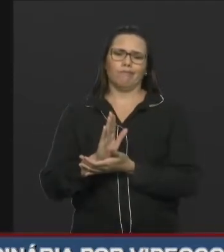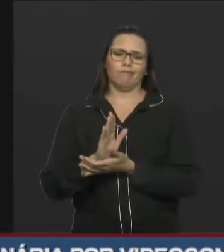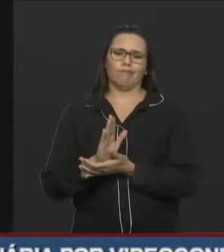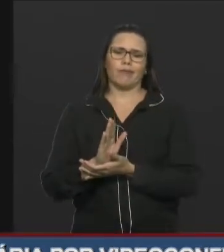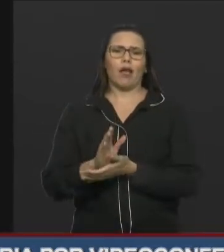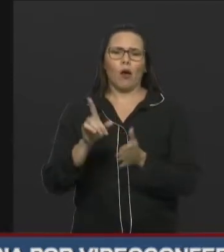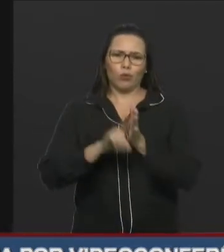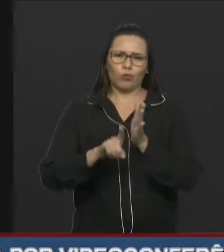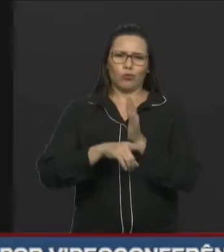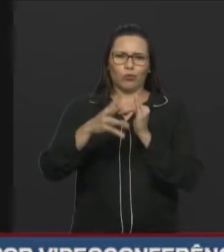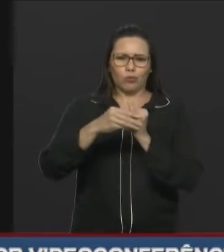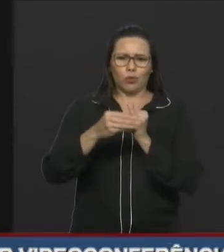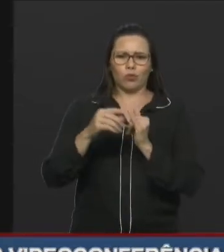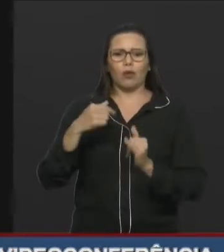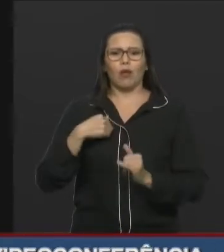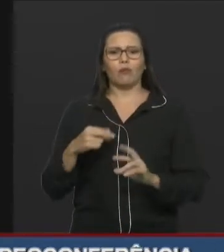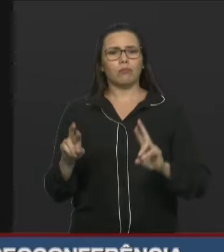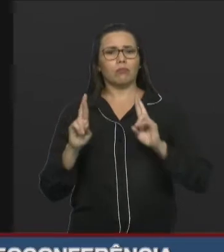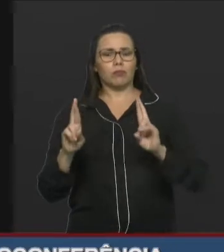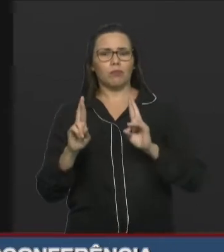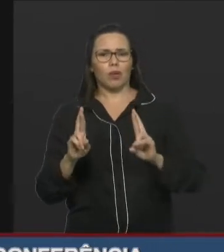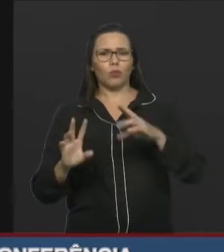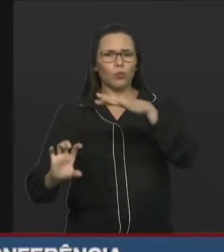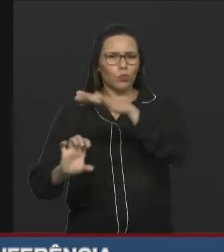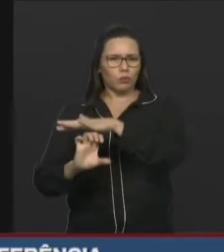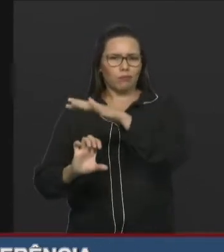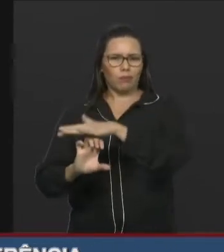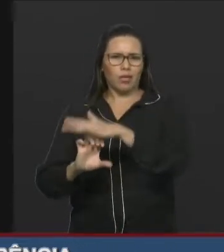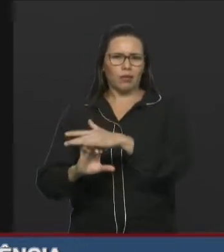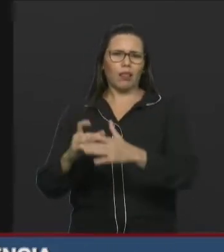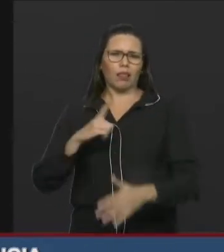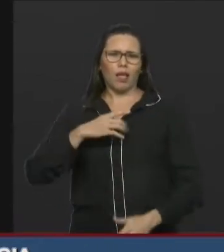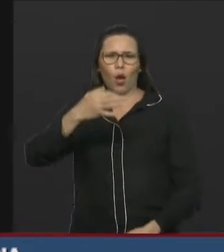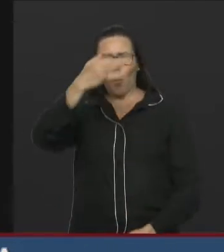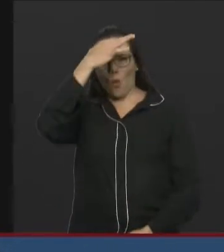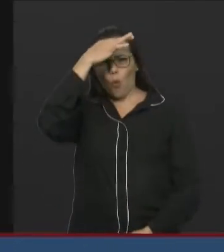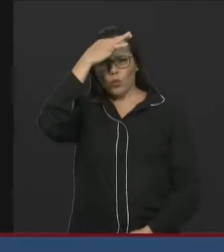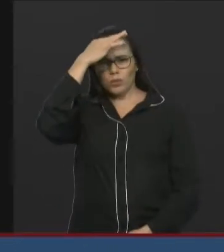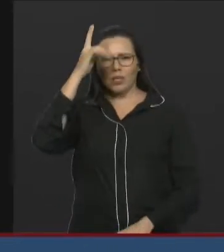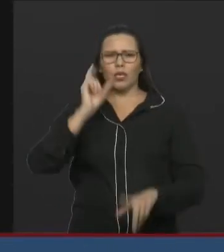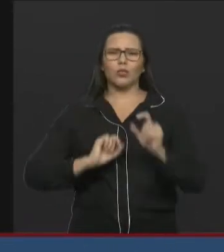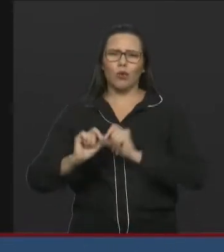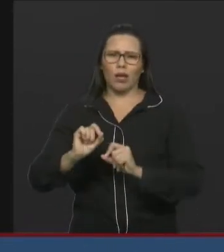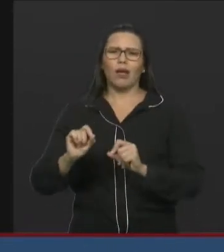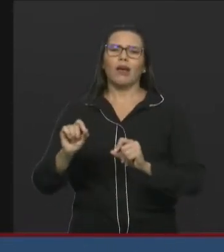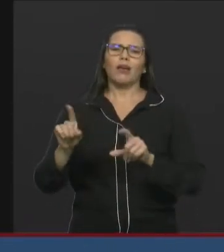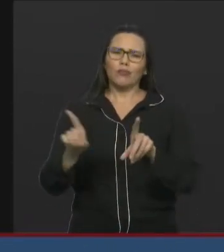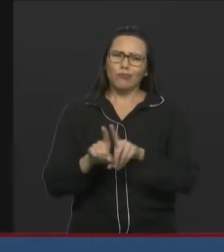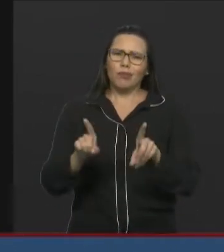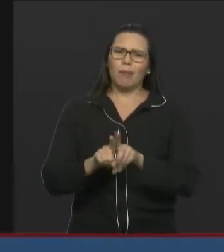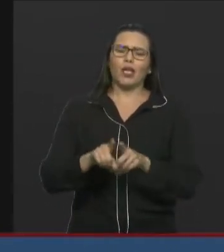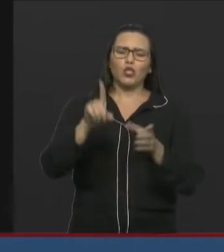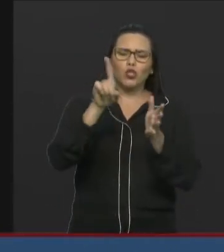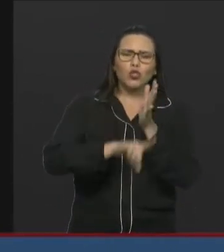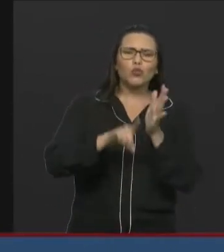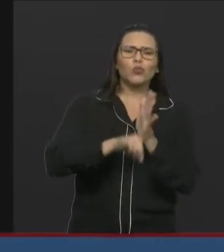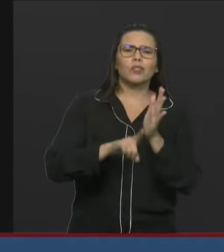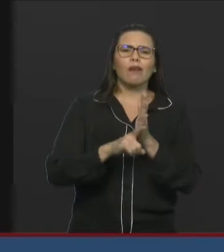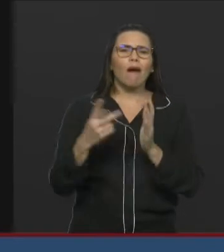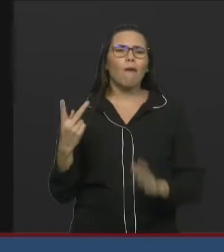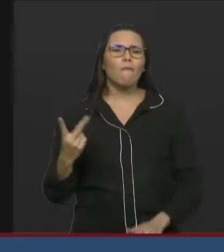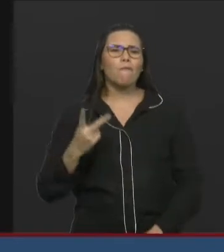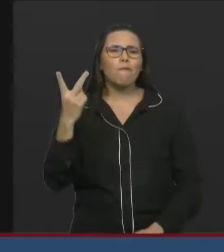que os empresários, nesse momento, eles tenham a consciência de repassar essa redução aos